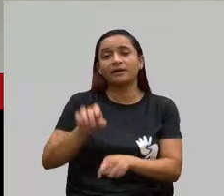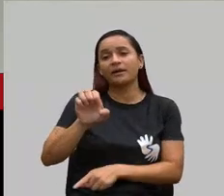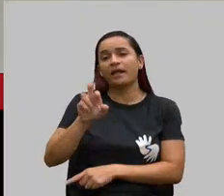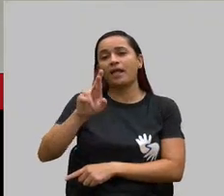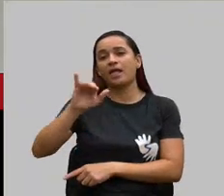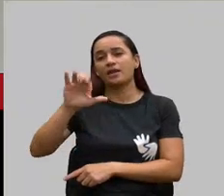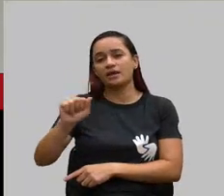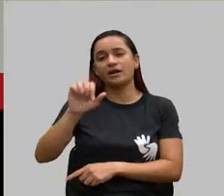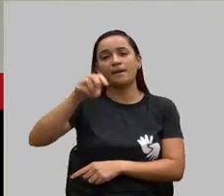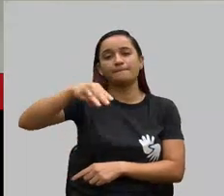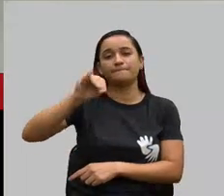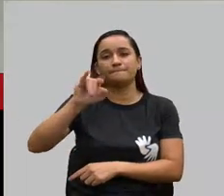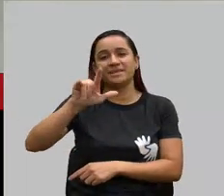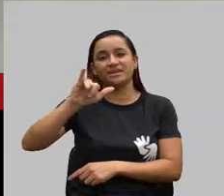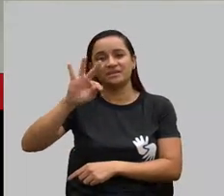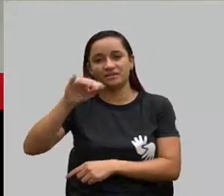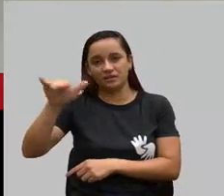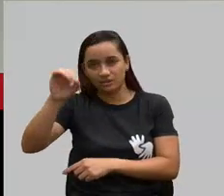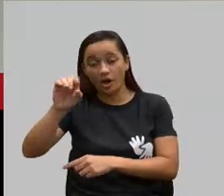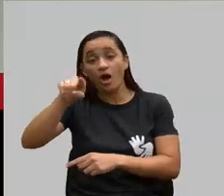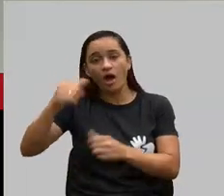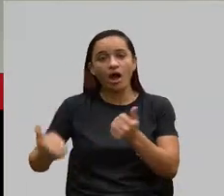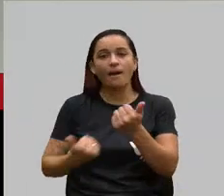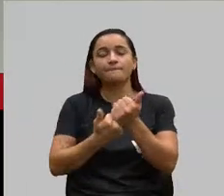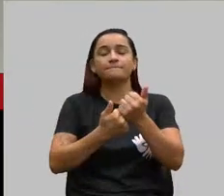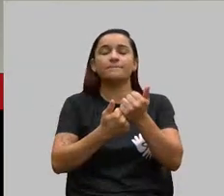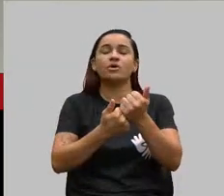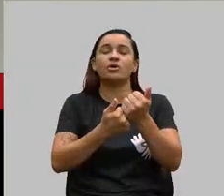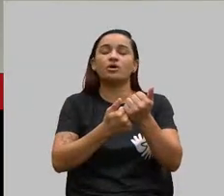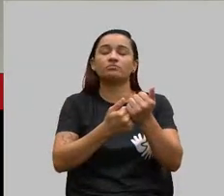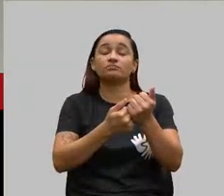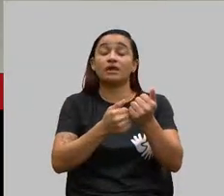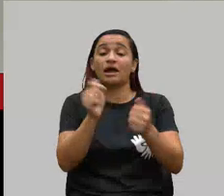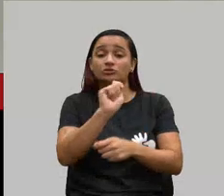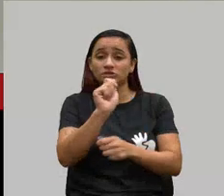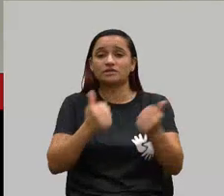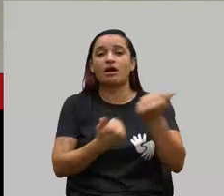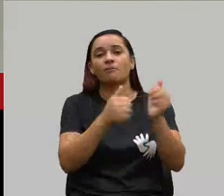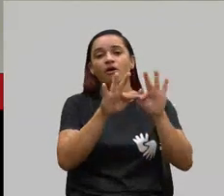Associação Mineira de Apoio à Família de Cataguases. Sejam bem-vindos.